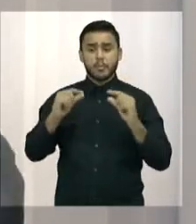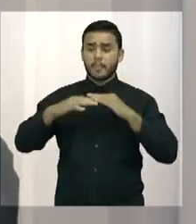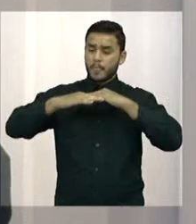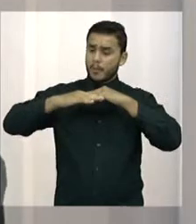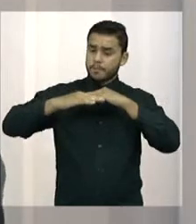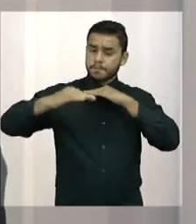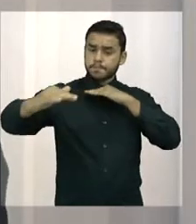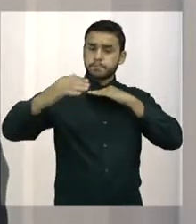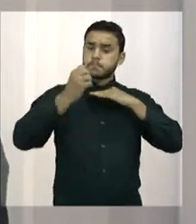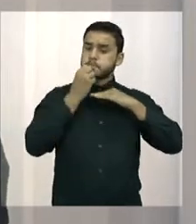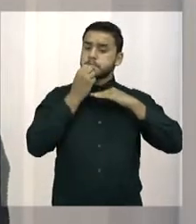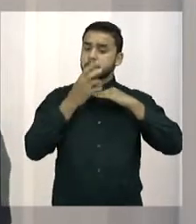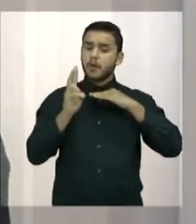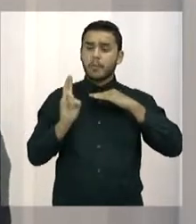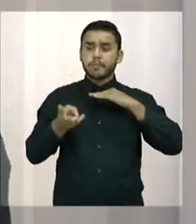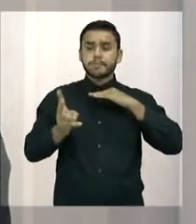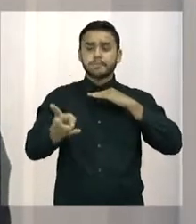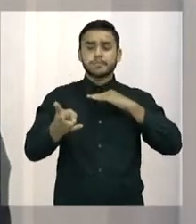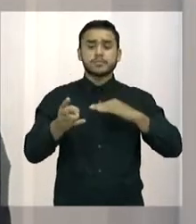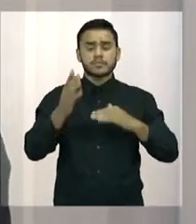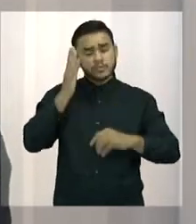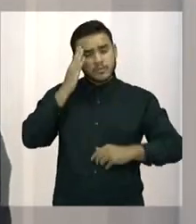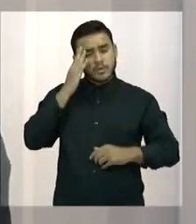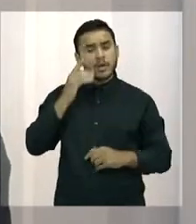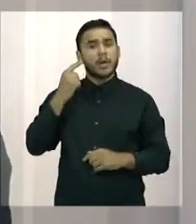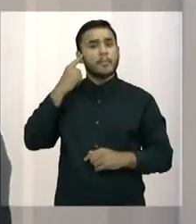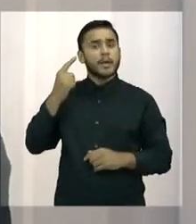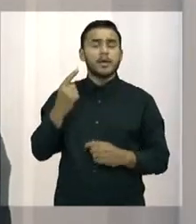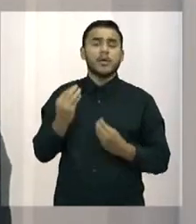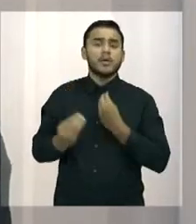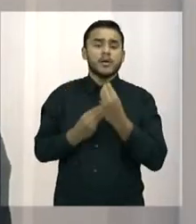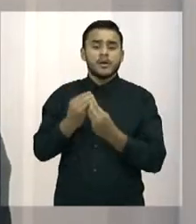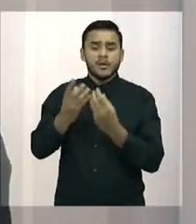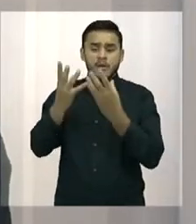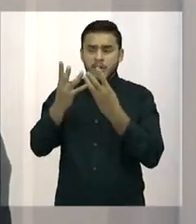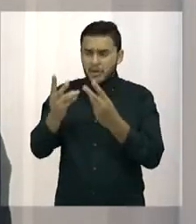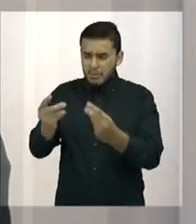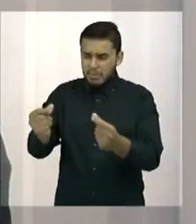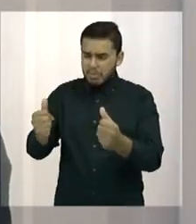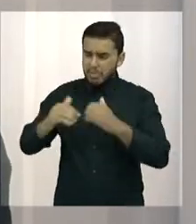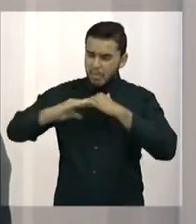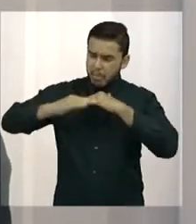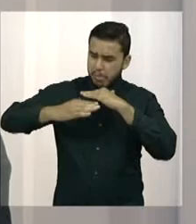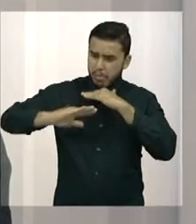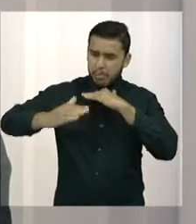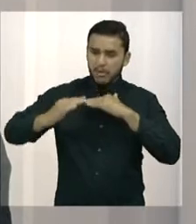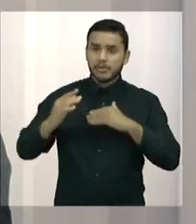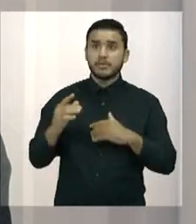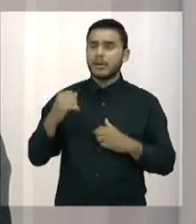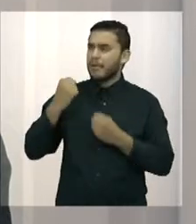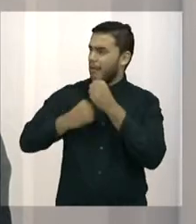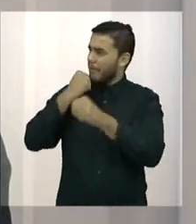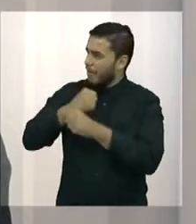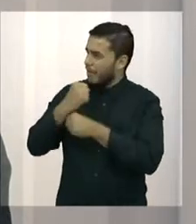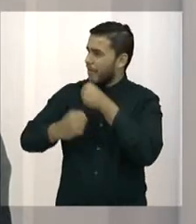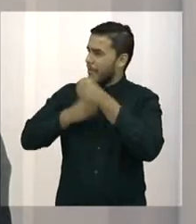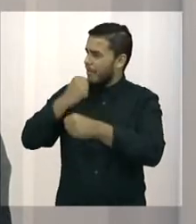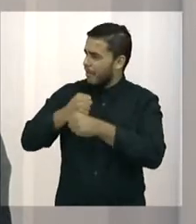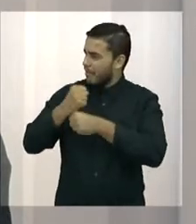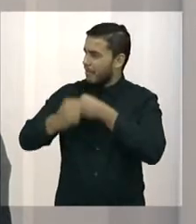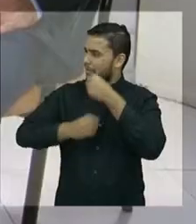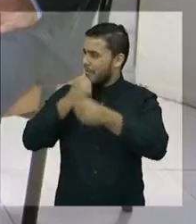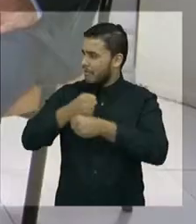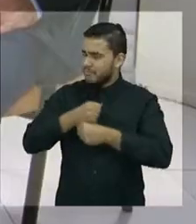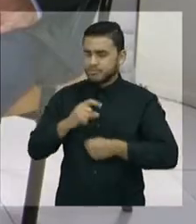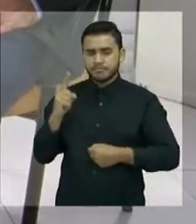trará mais durabilidade, e isso trará também, sem dúvida, economia para os cofres públicos. E